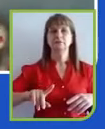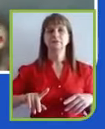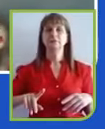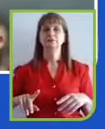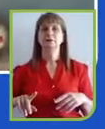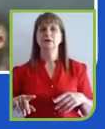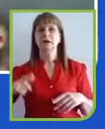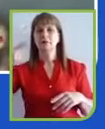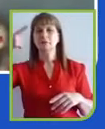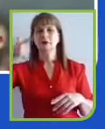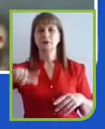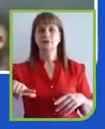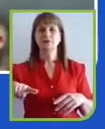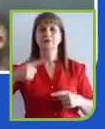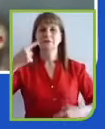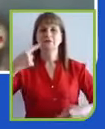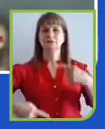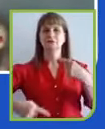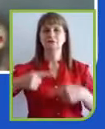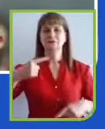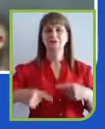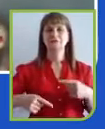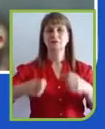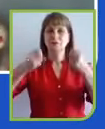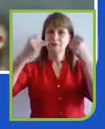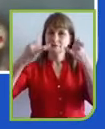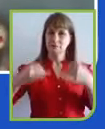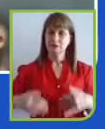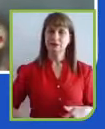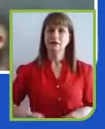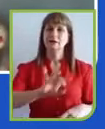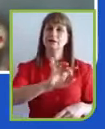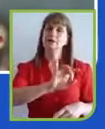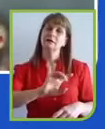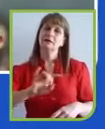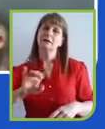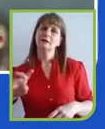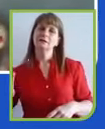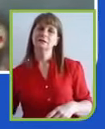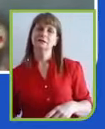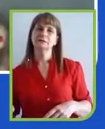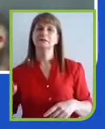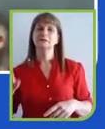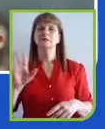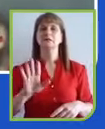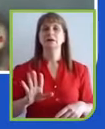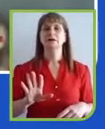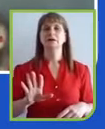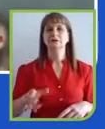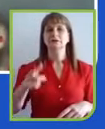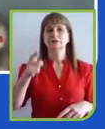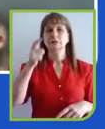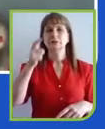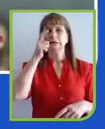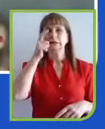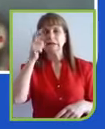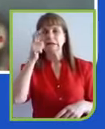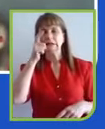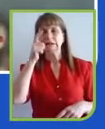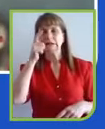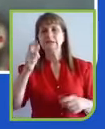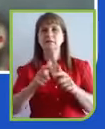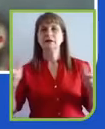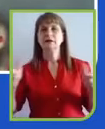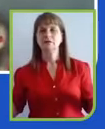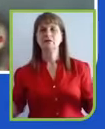discussão. A gente vai explicar cada um desses itens, mas, no geral, o interesse enorme, muito grande por